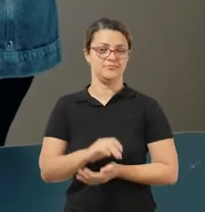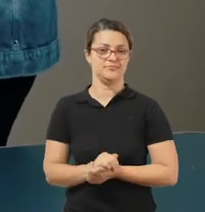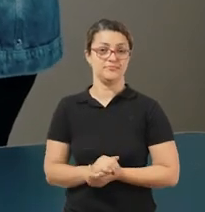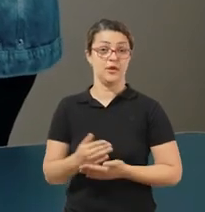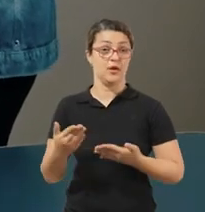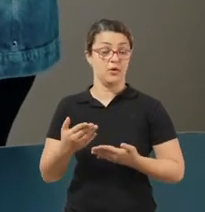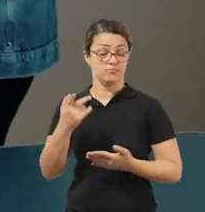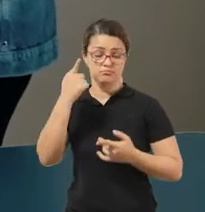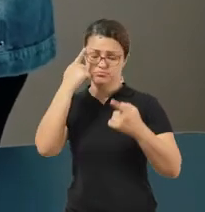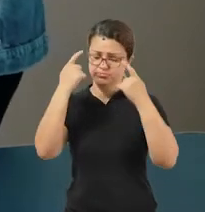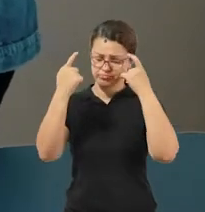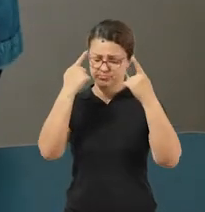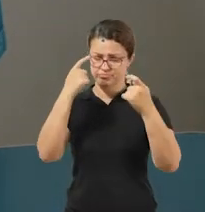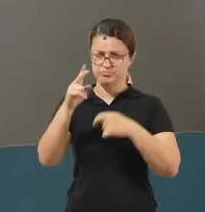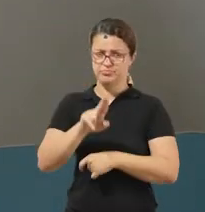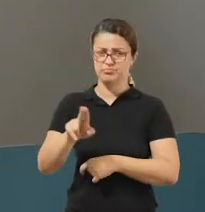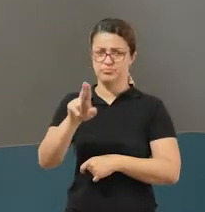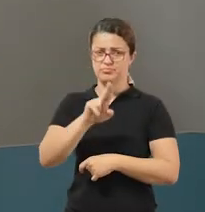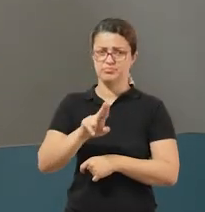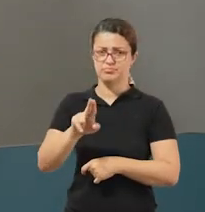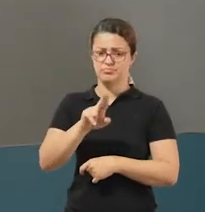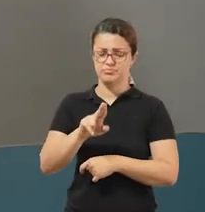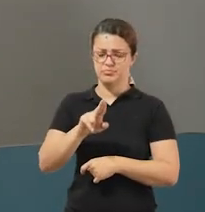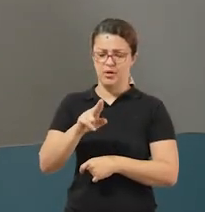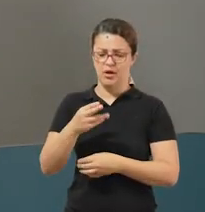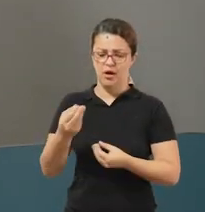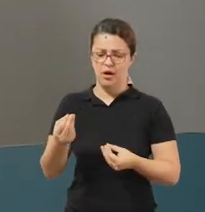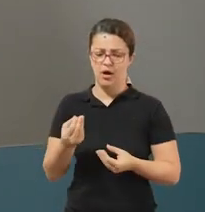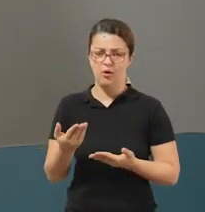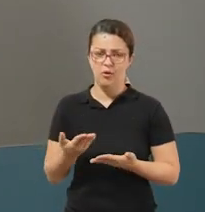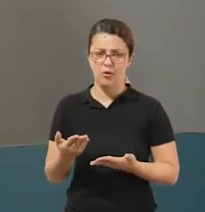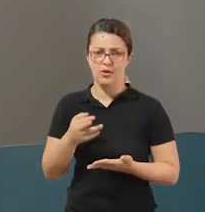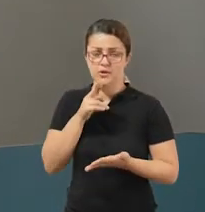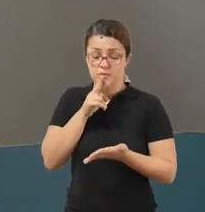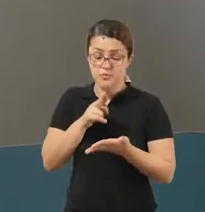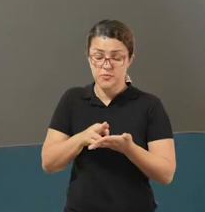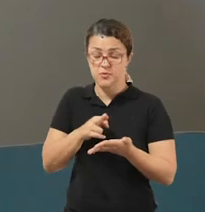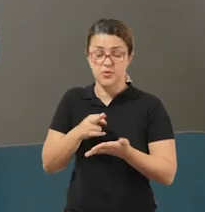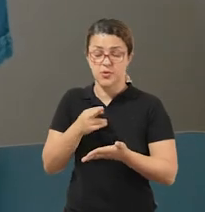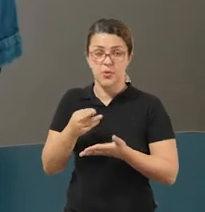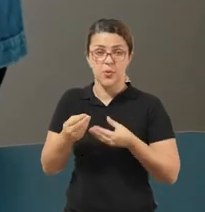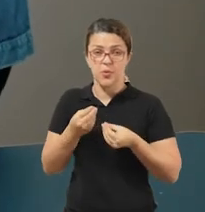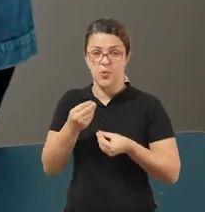Use a sua criatividade e responda como se você fosse o Menino Azul.